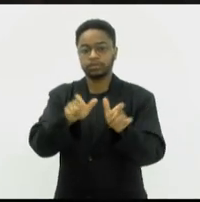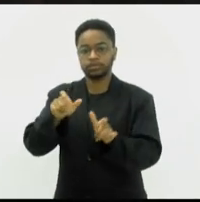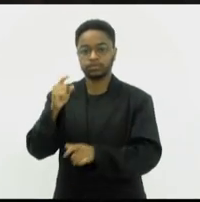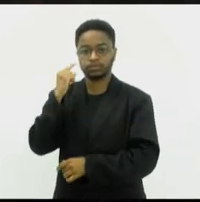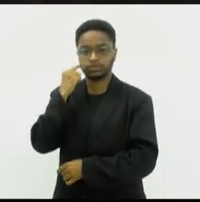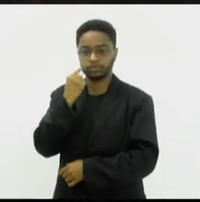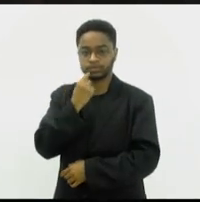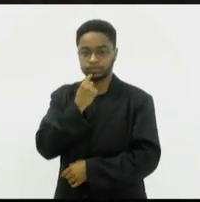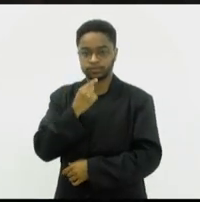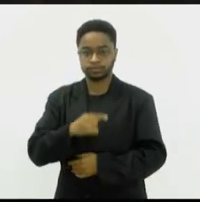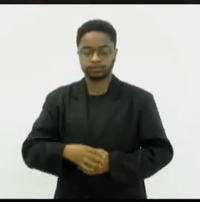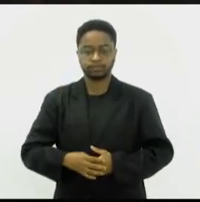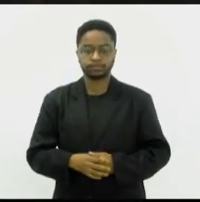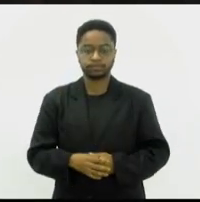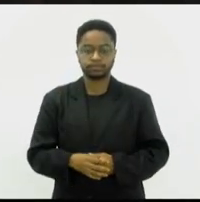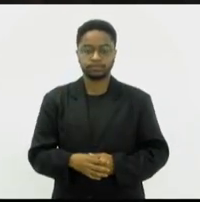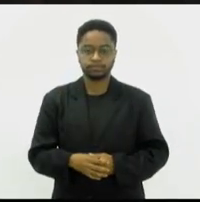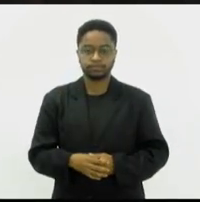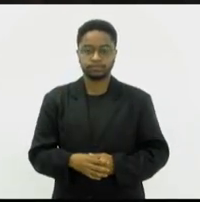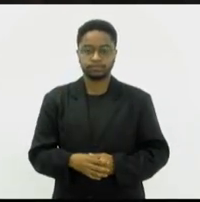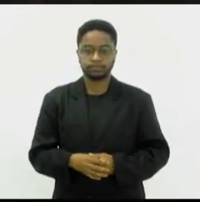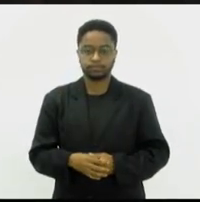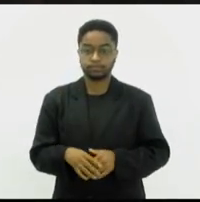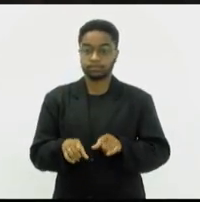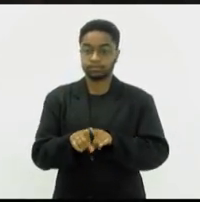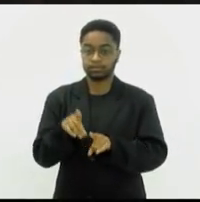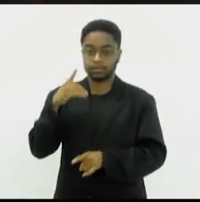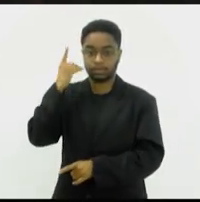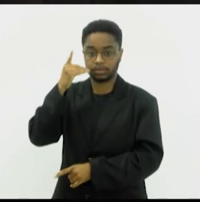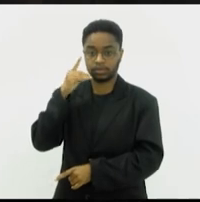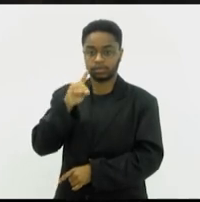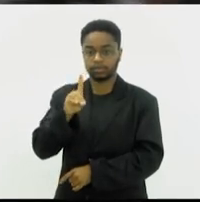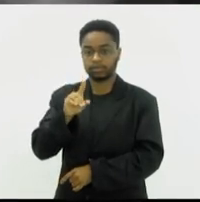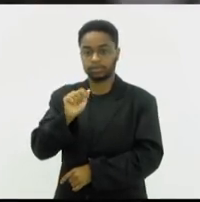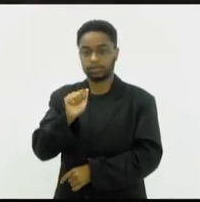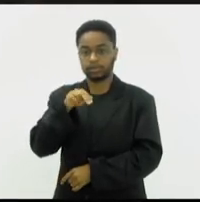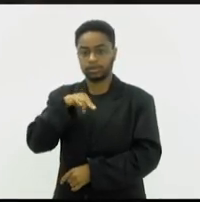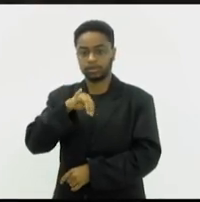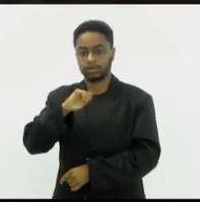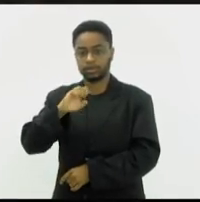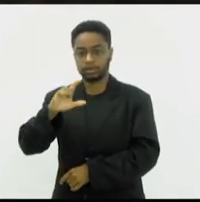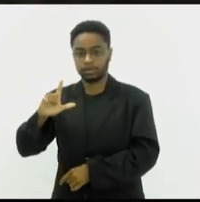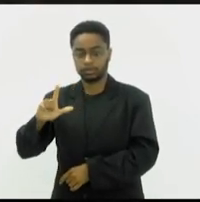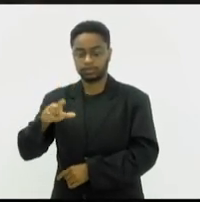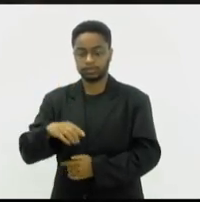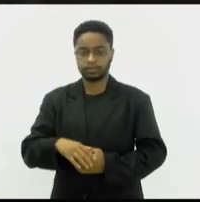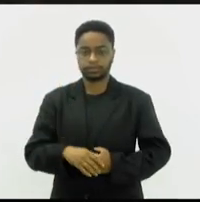auditivos, senhor deputado Daniel Libreron.